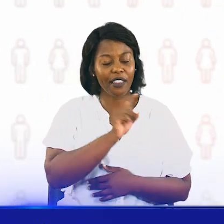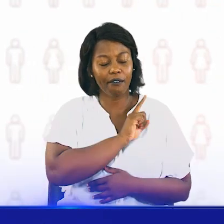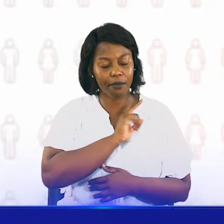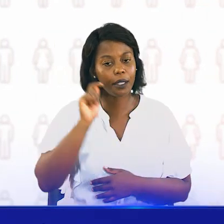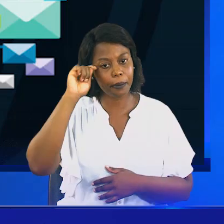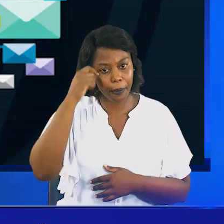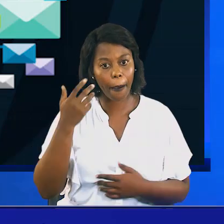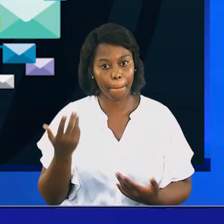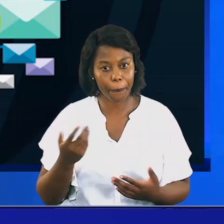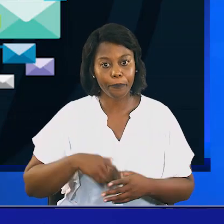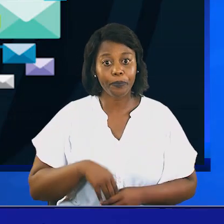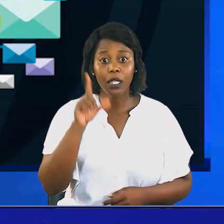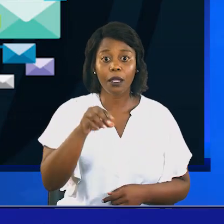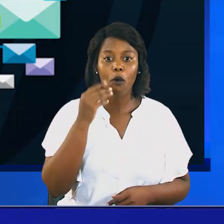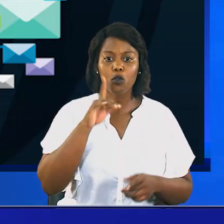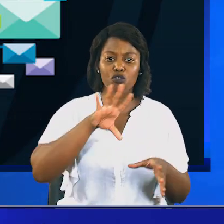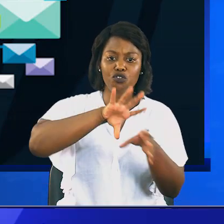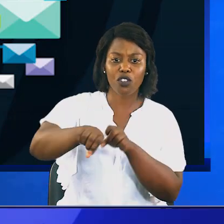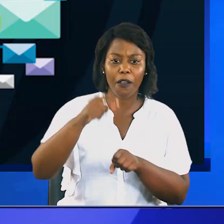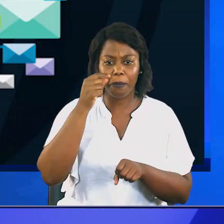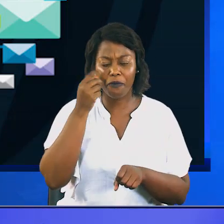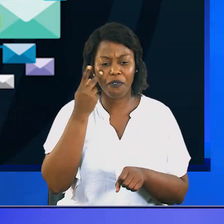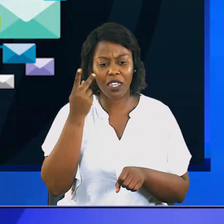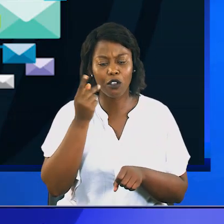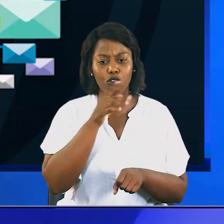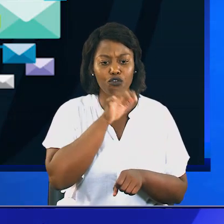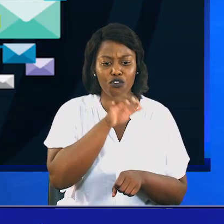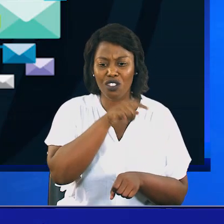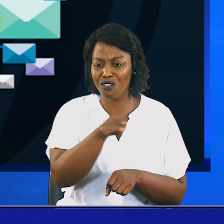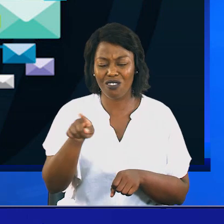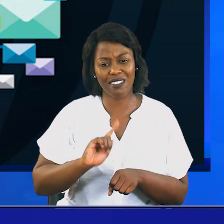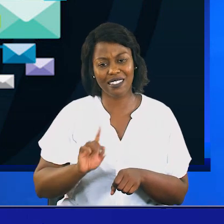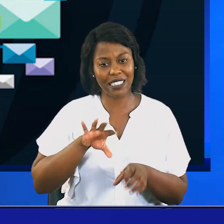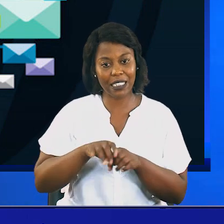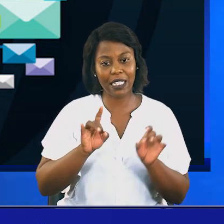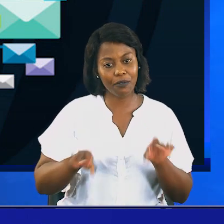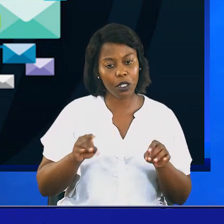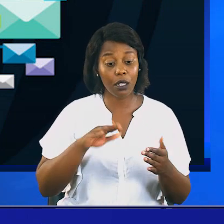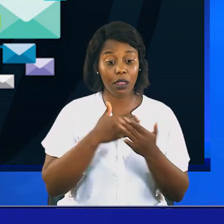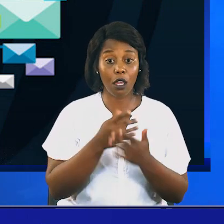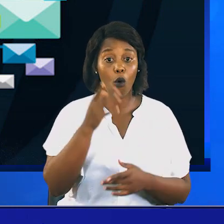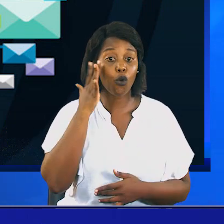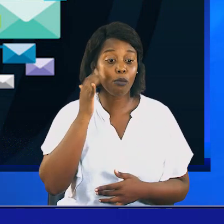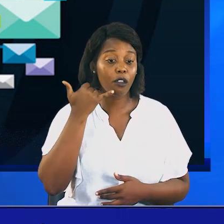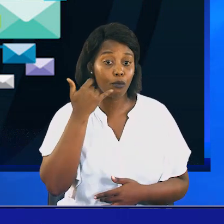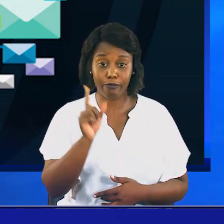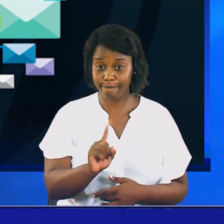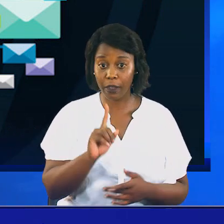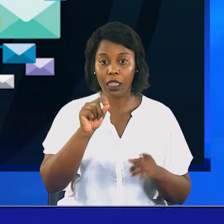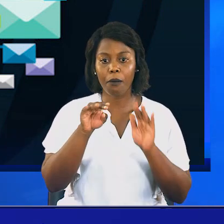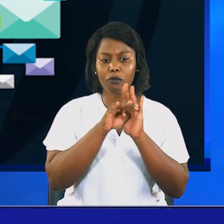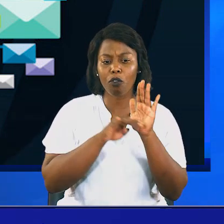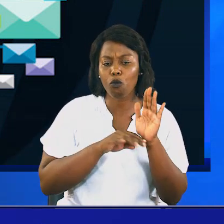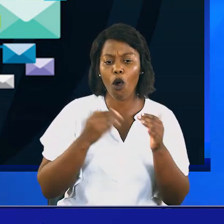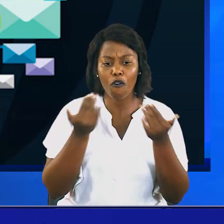tal partilha. Instruir os filhos a não fornecerem morada, número de telefone, data de nascimento e